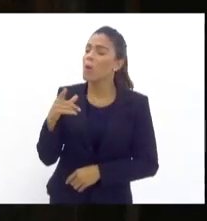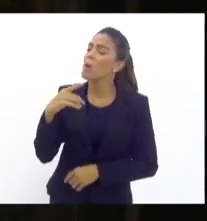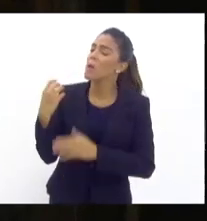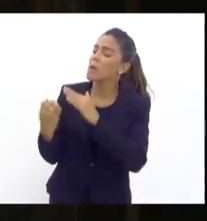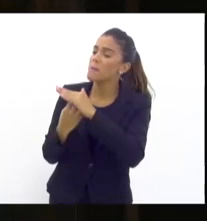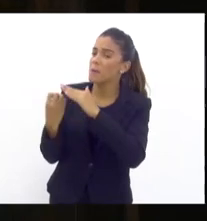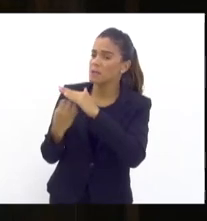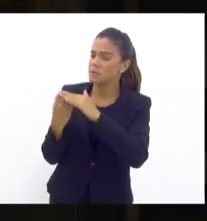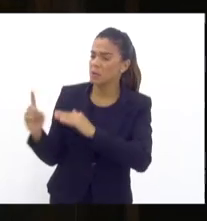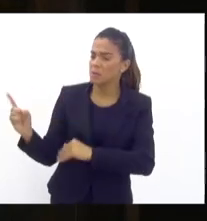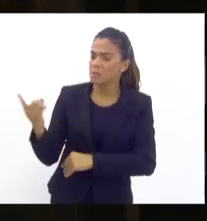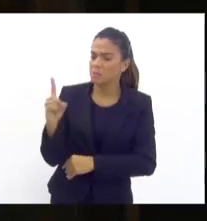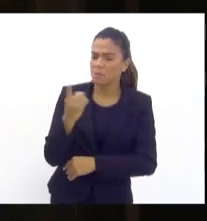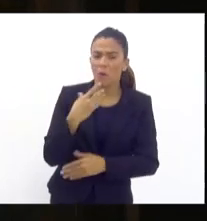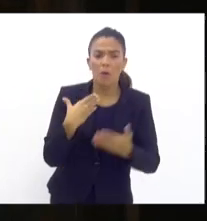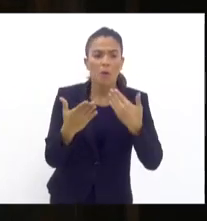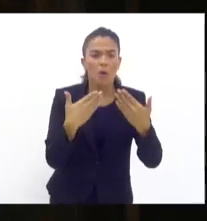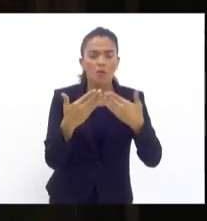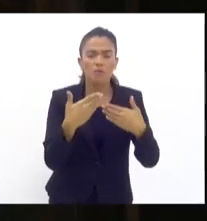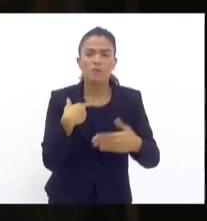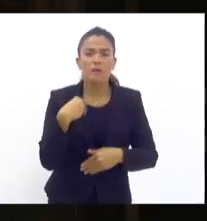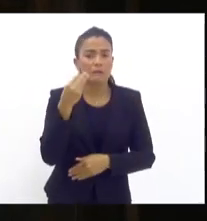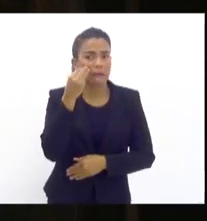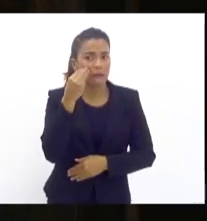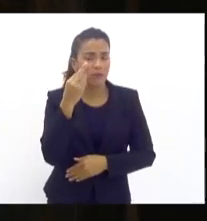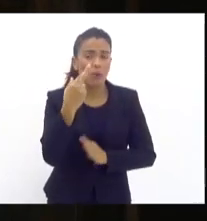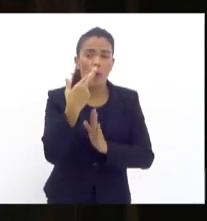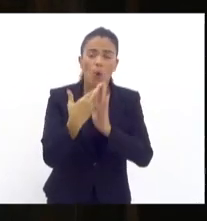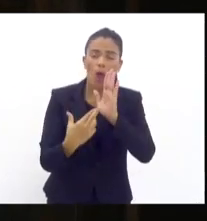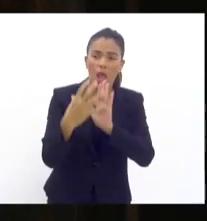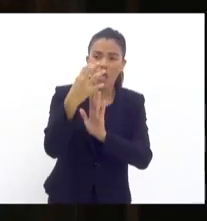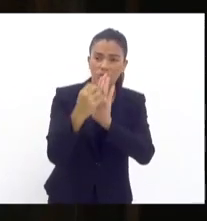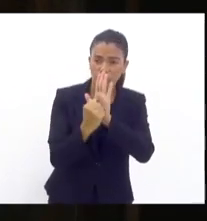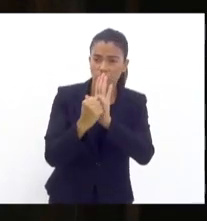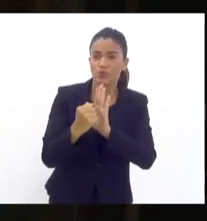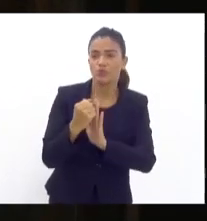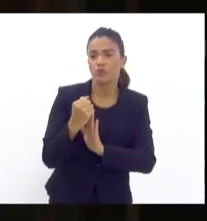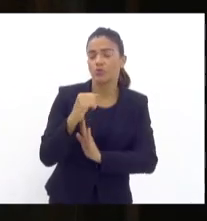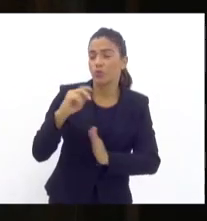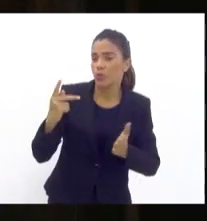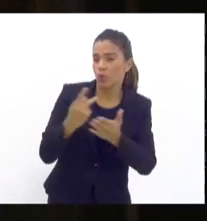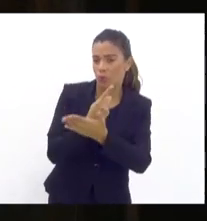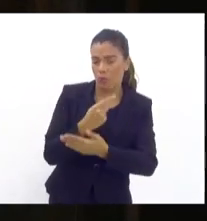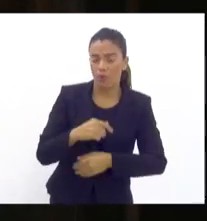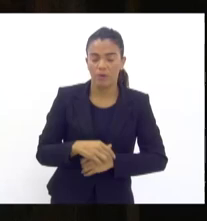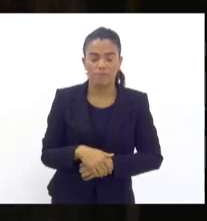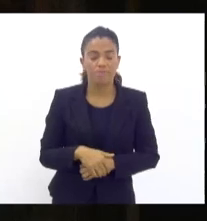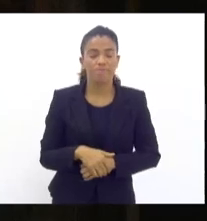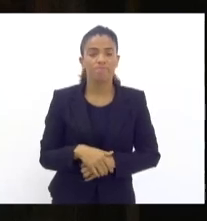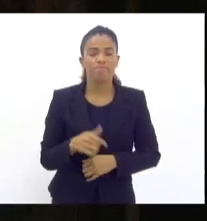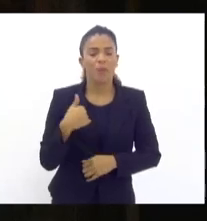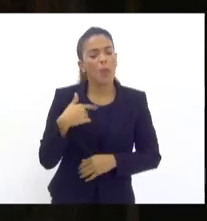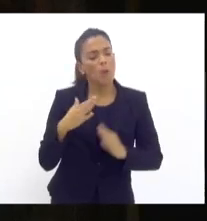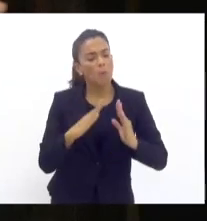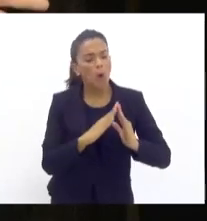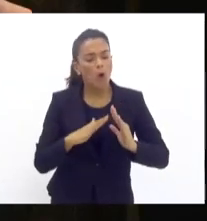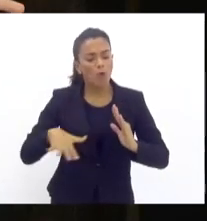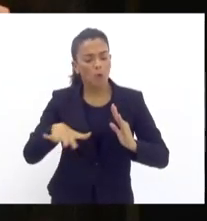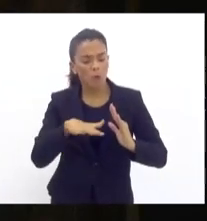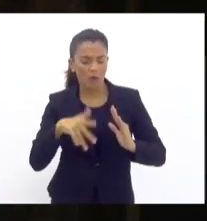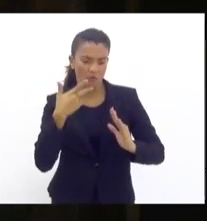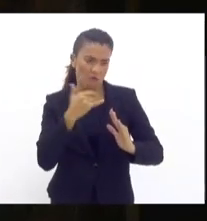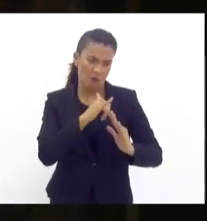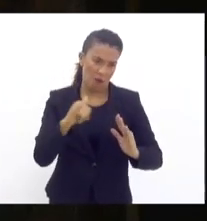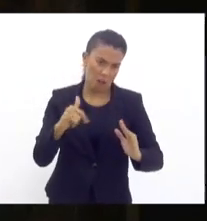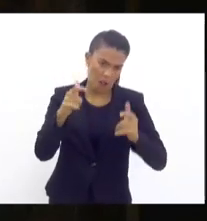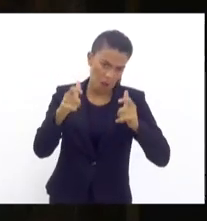conversando com um policial civil, querendo fazer um RO, o registro de ocorrência. Hoje não, o se trata? Bom, eu moro em determinada localidade, não vou falar